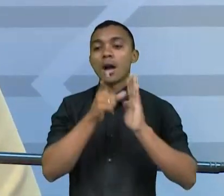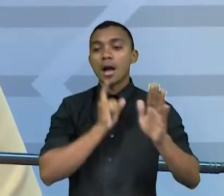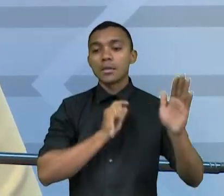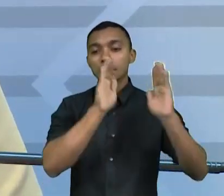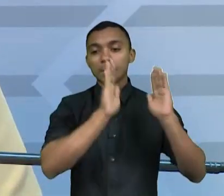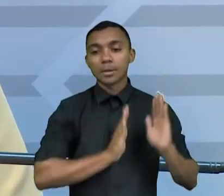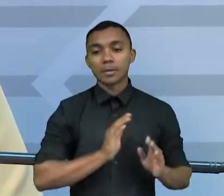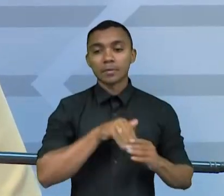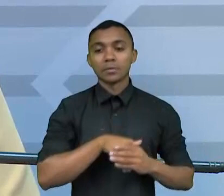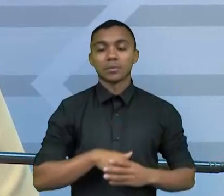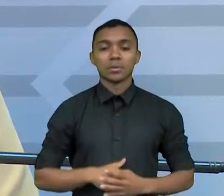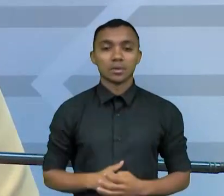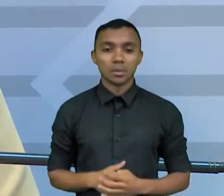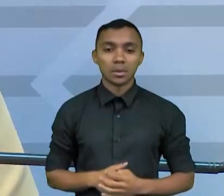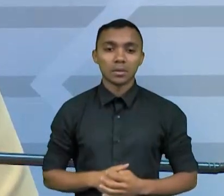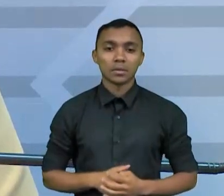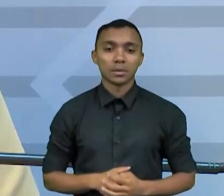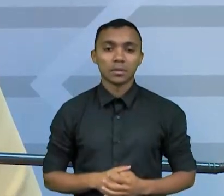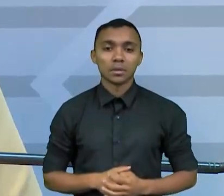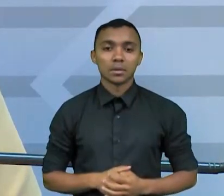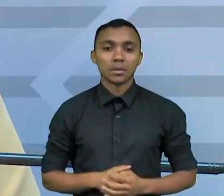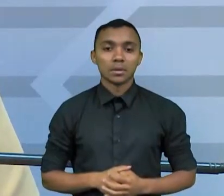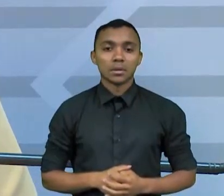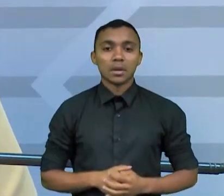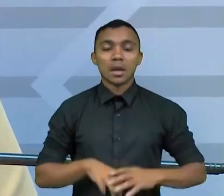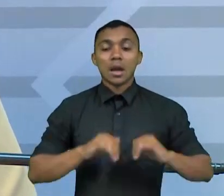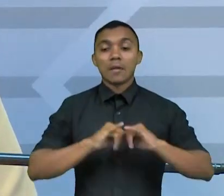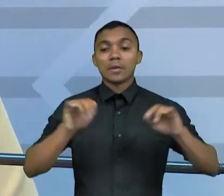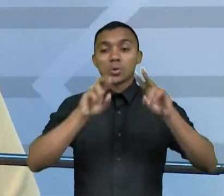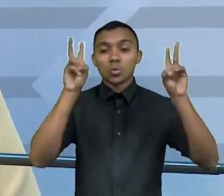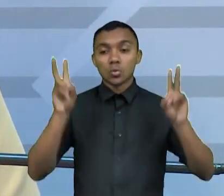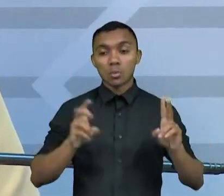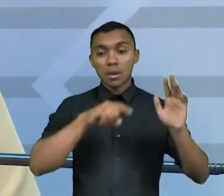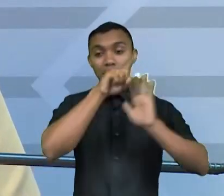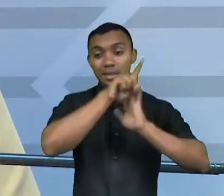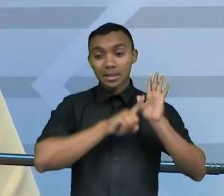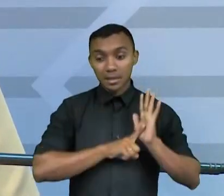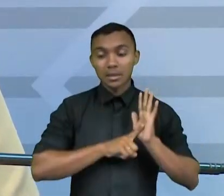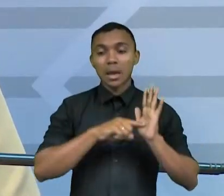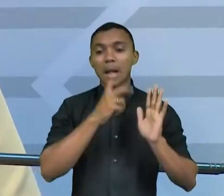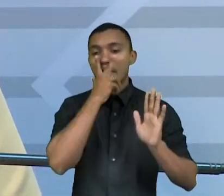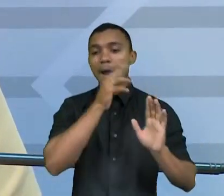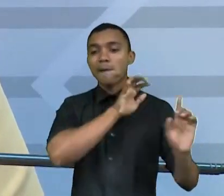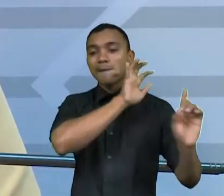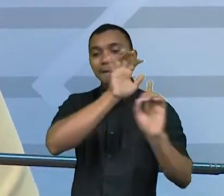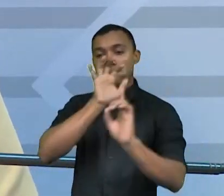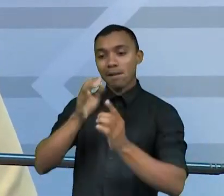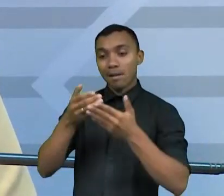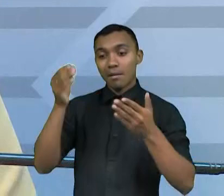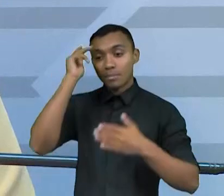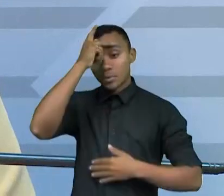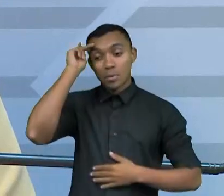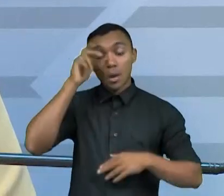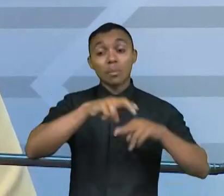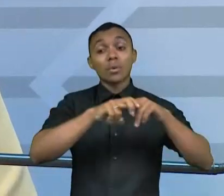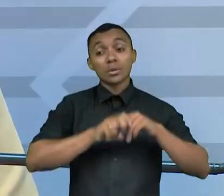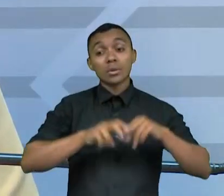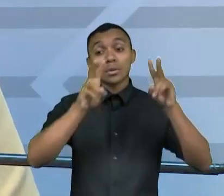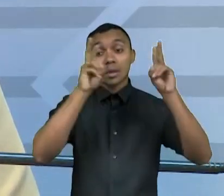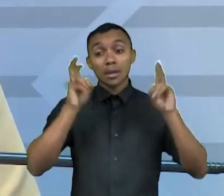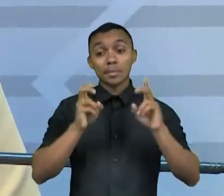O parlamentar argumenta que a pesquisa interfere na escolha do eleitor e, por isso, o tema precisa ser